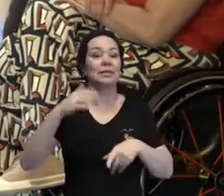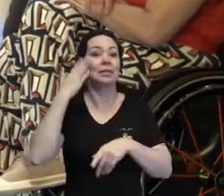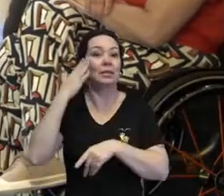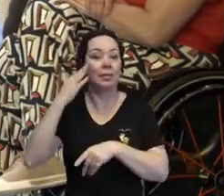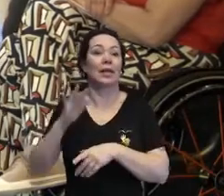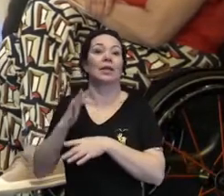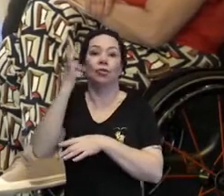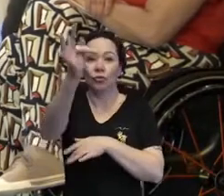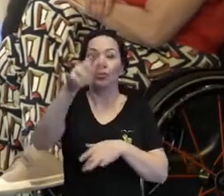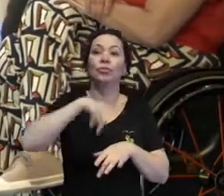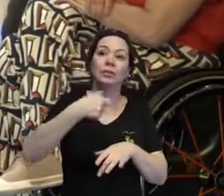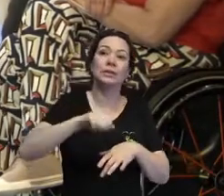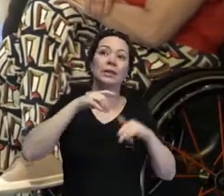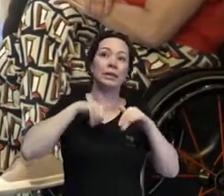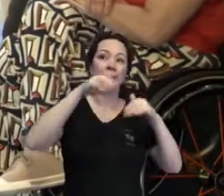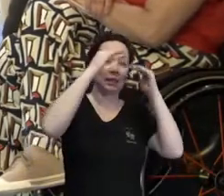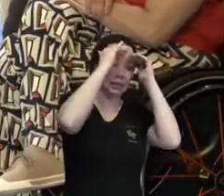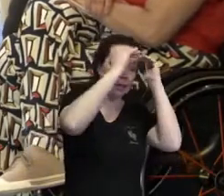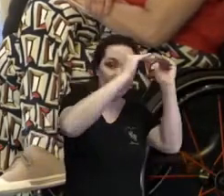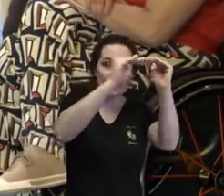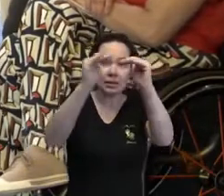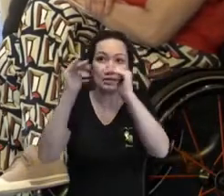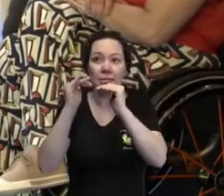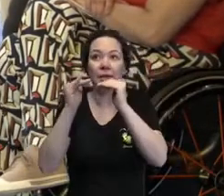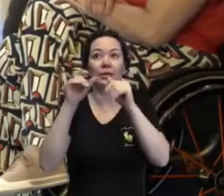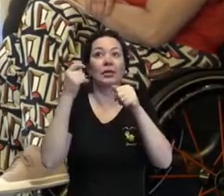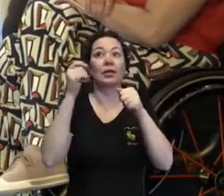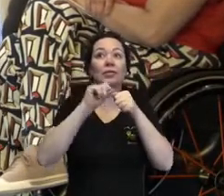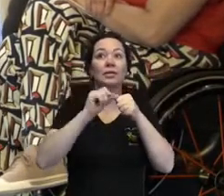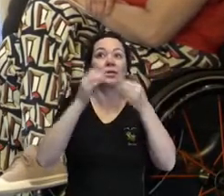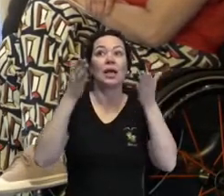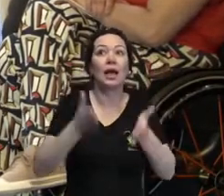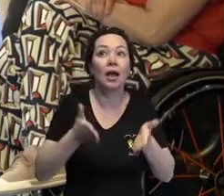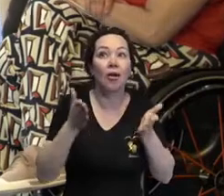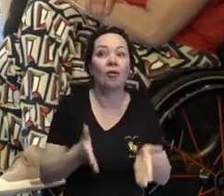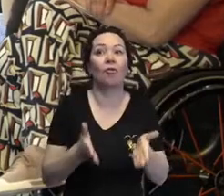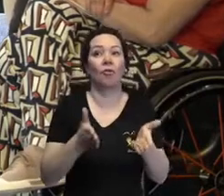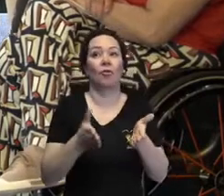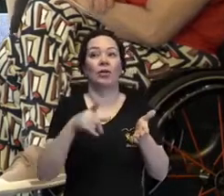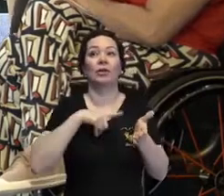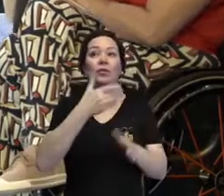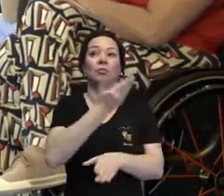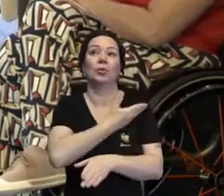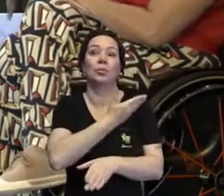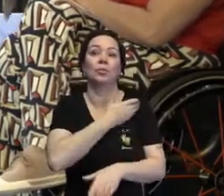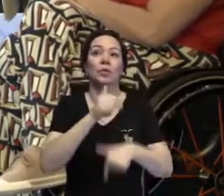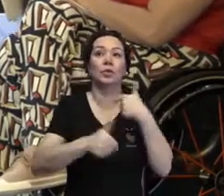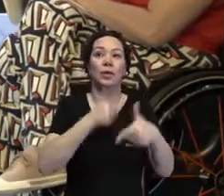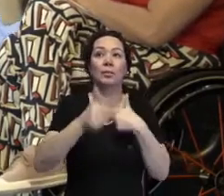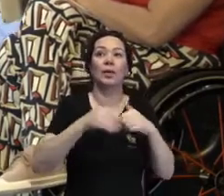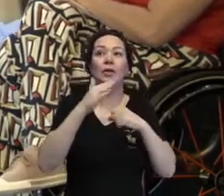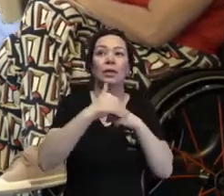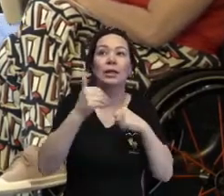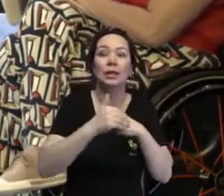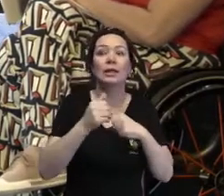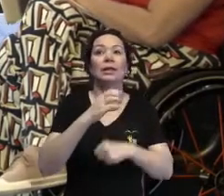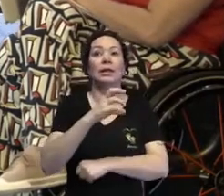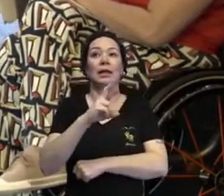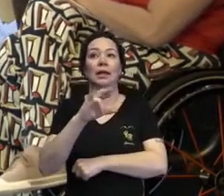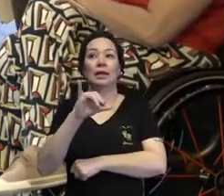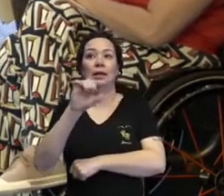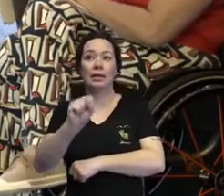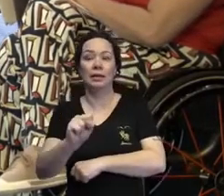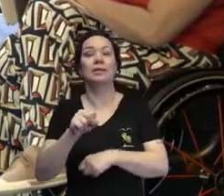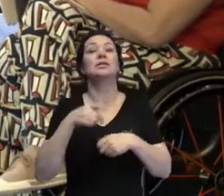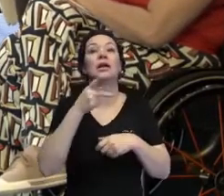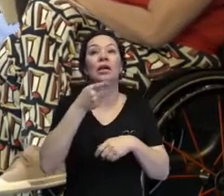acesso, Catarina e Lu, a gente precisa promover agora. Tem uma colega de trabalho, muito querida, Cris Simões, que ela diz,